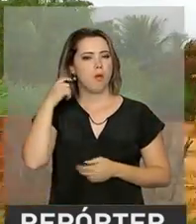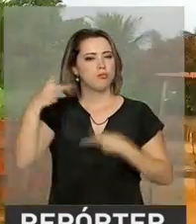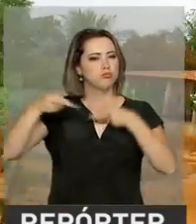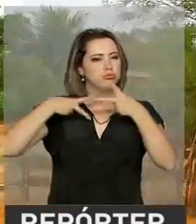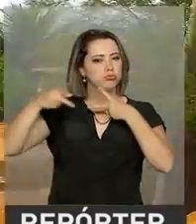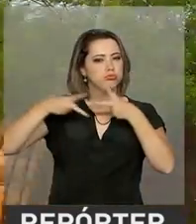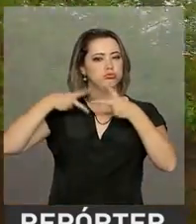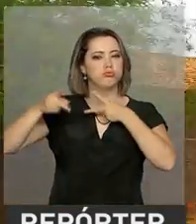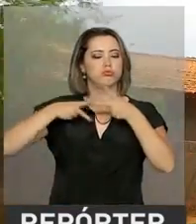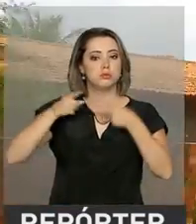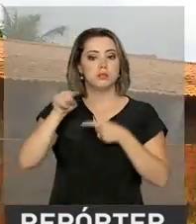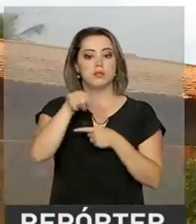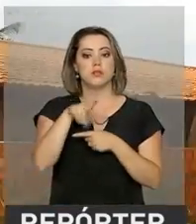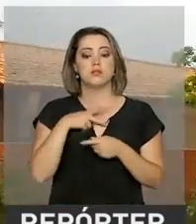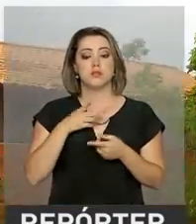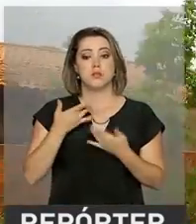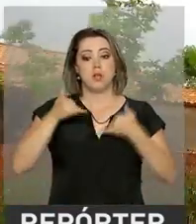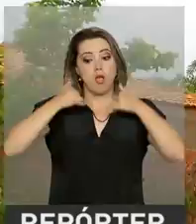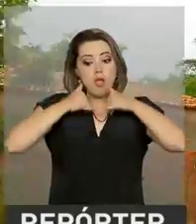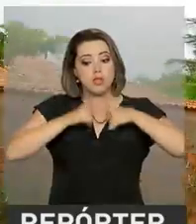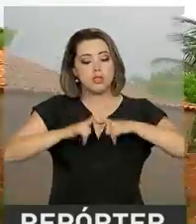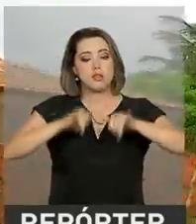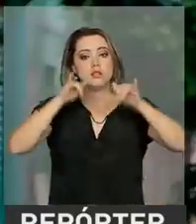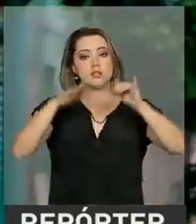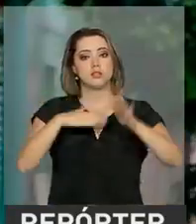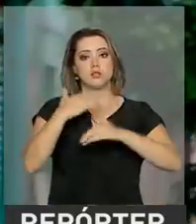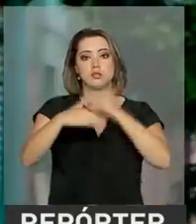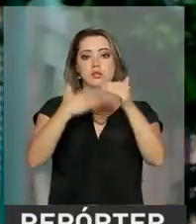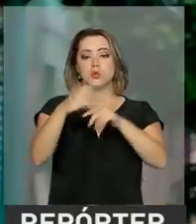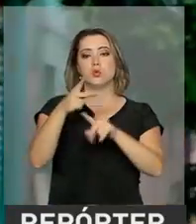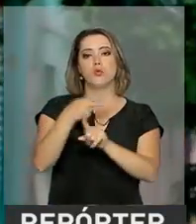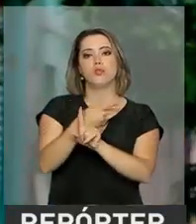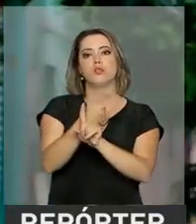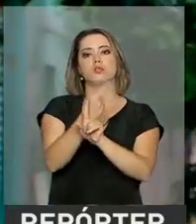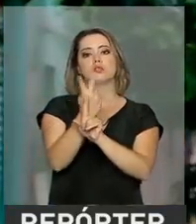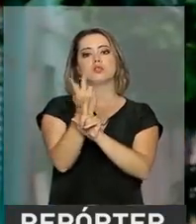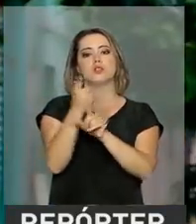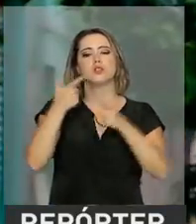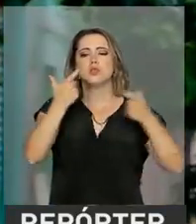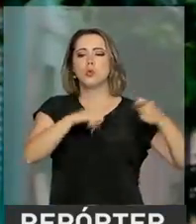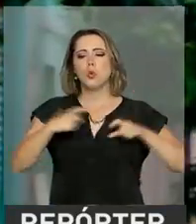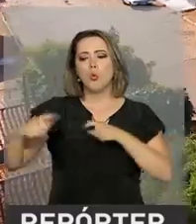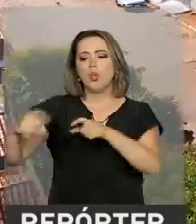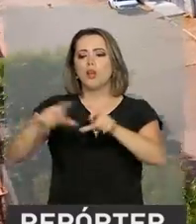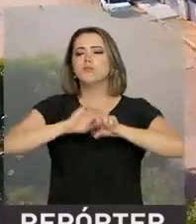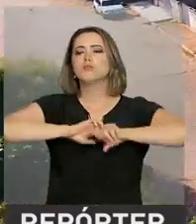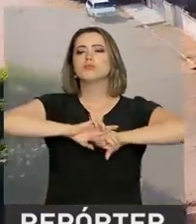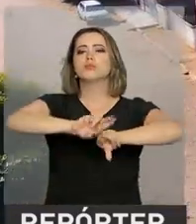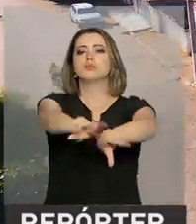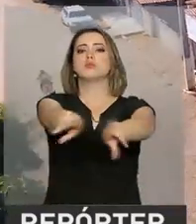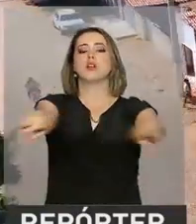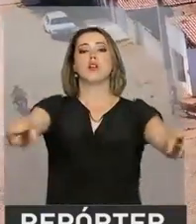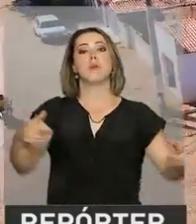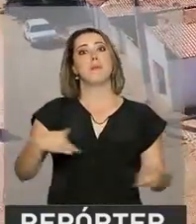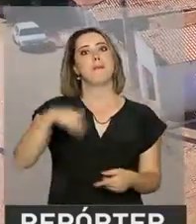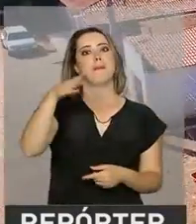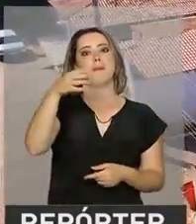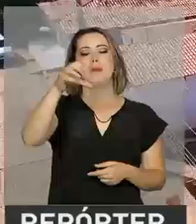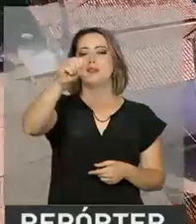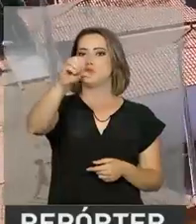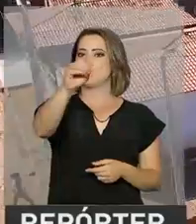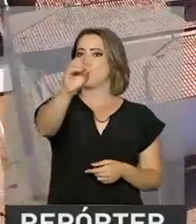Os aerogeradores, que produzem energia elétrica a partir da força do vento, estão por toda parte. São cerca de 900